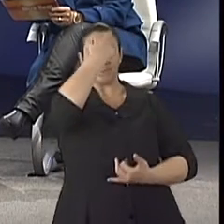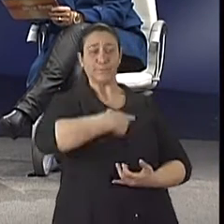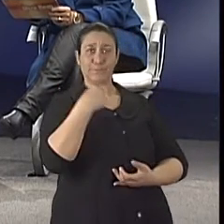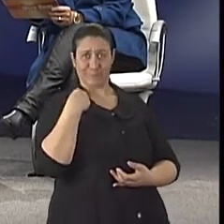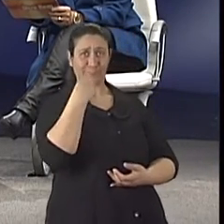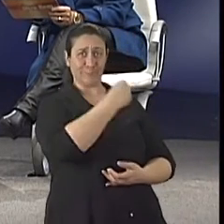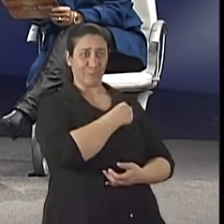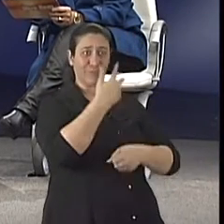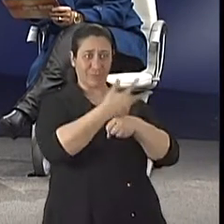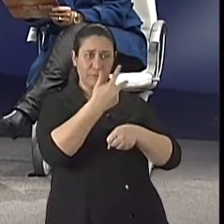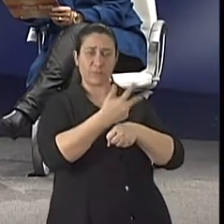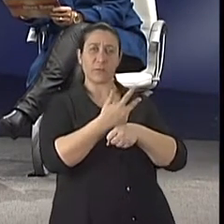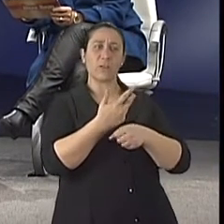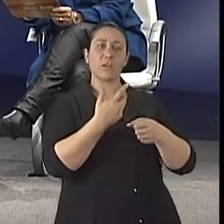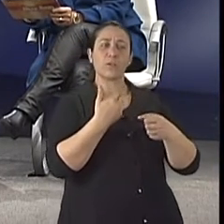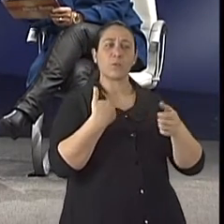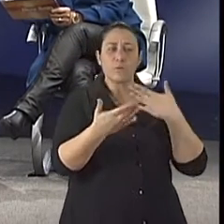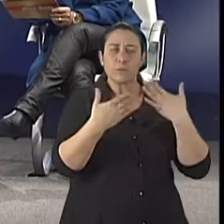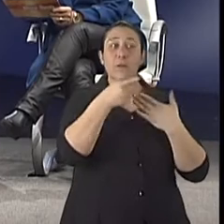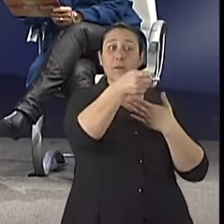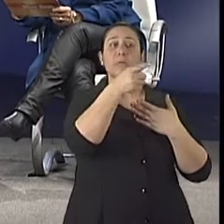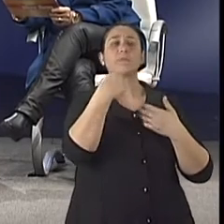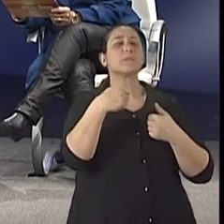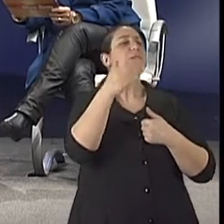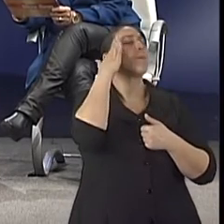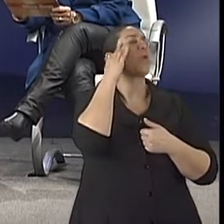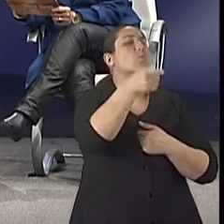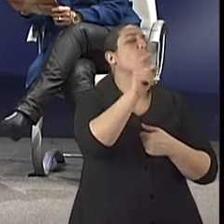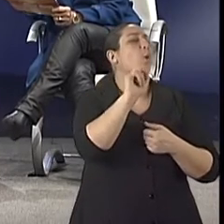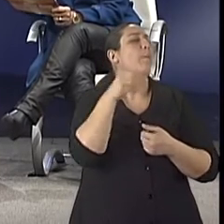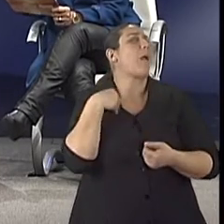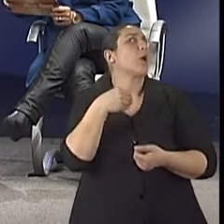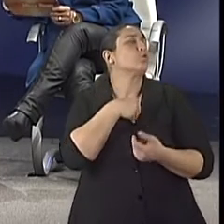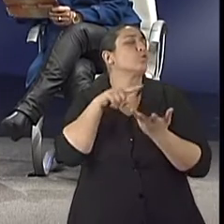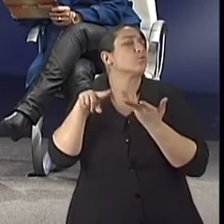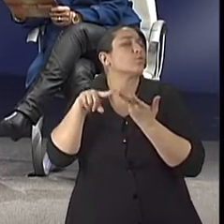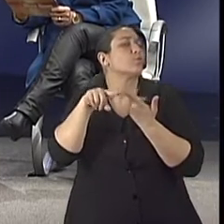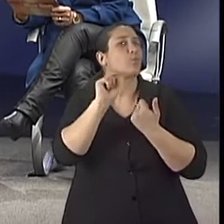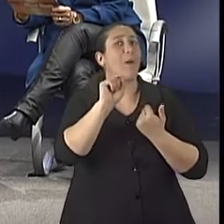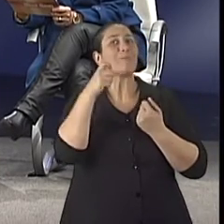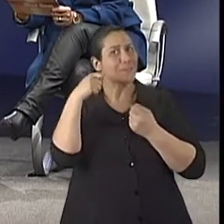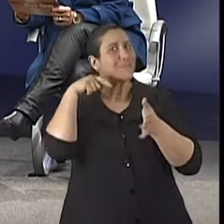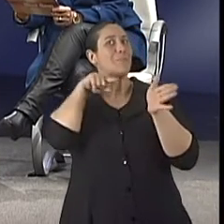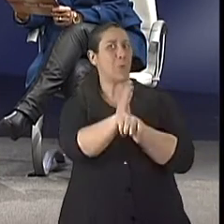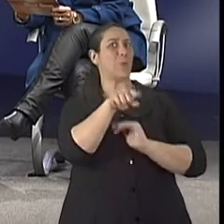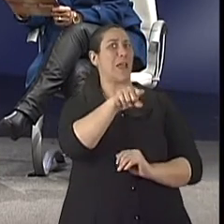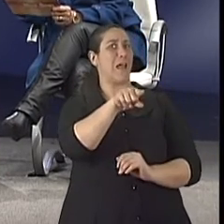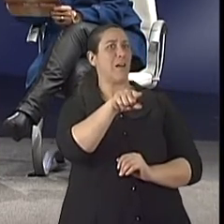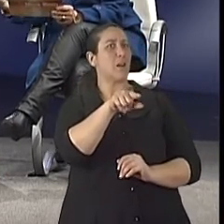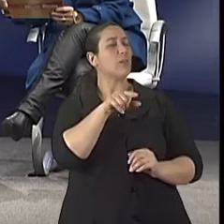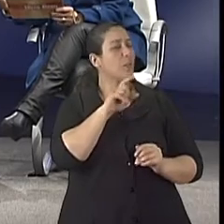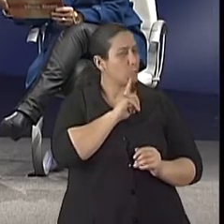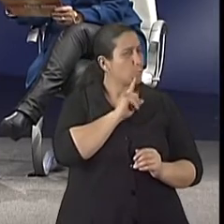profissionais aquele idoso já está se tratando e fazer uma conexão com esses profissionais é